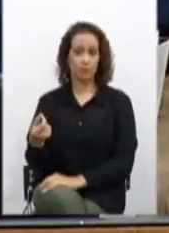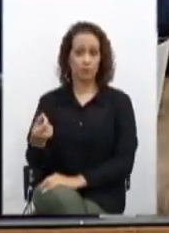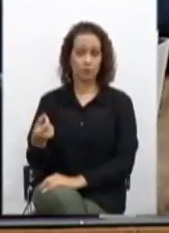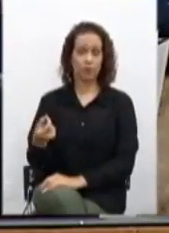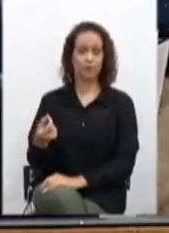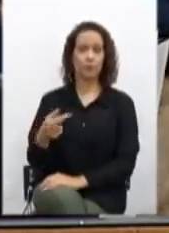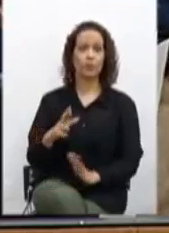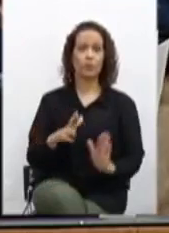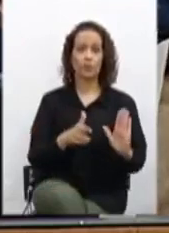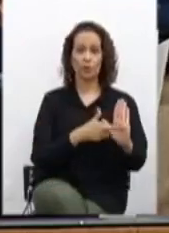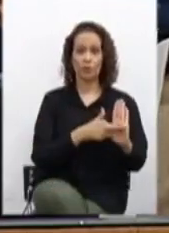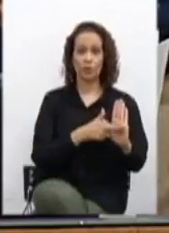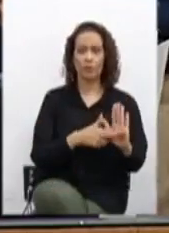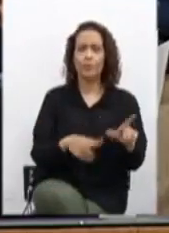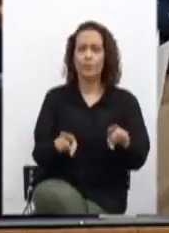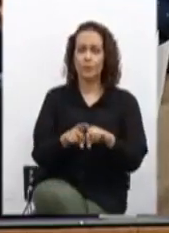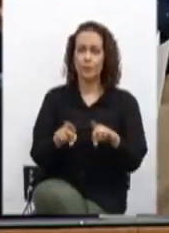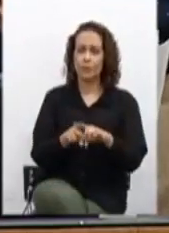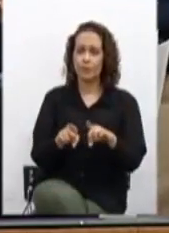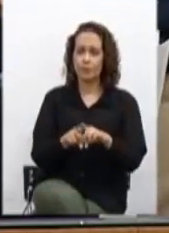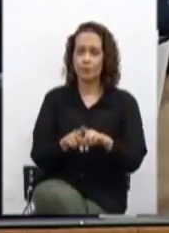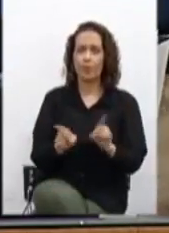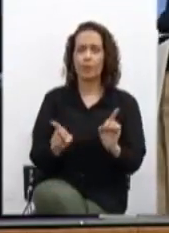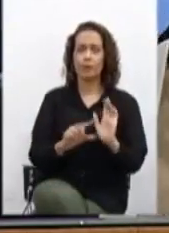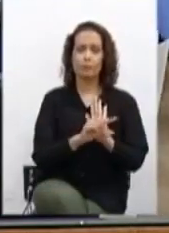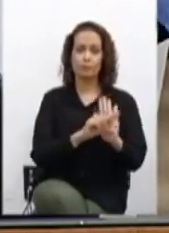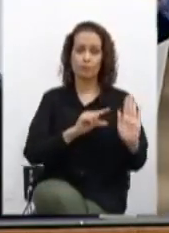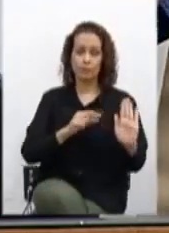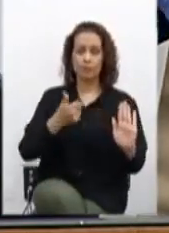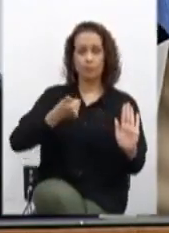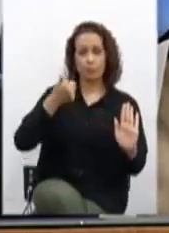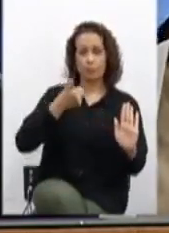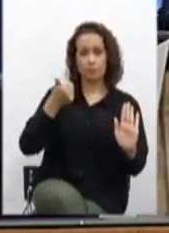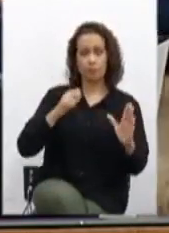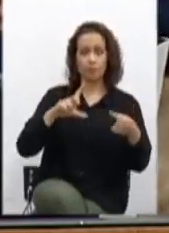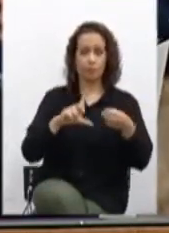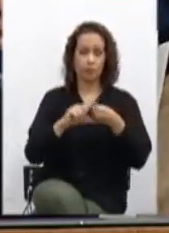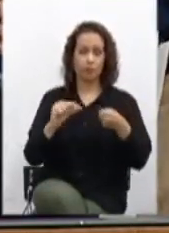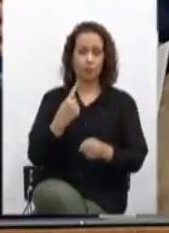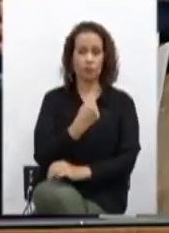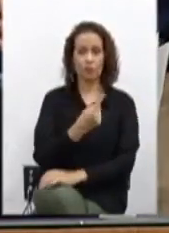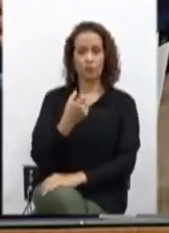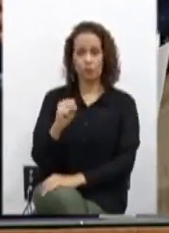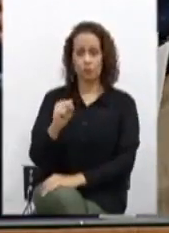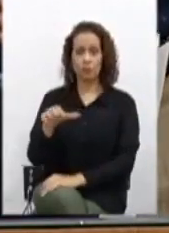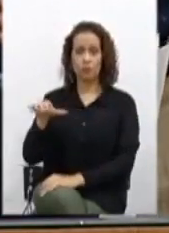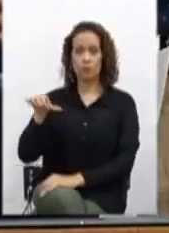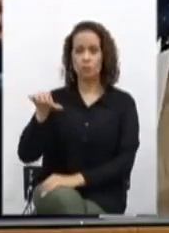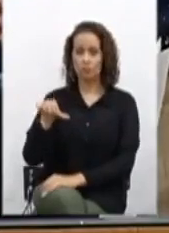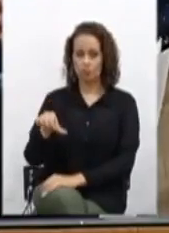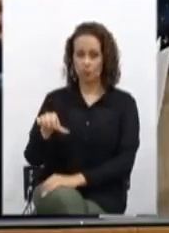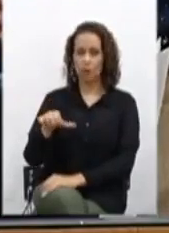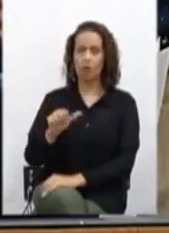Em observância ao disposto, no parágrafo primeiro do artigo 189 do mencionado Regimento,